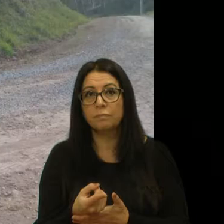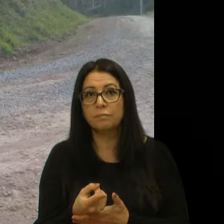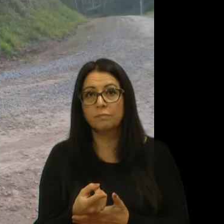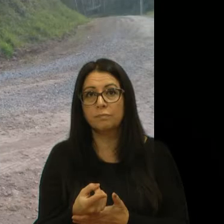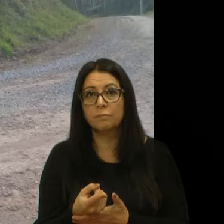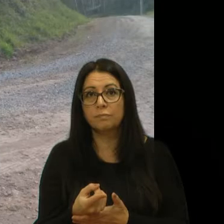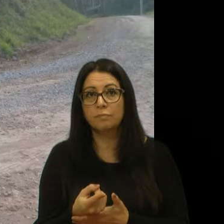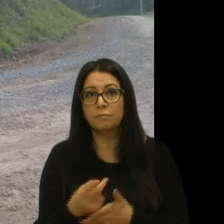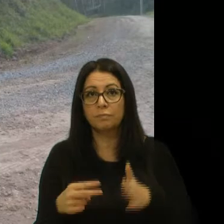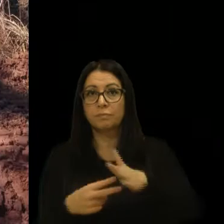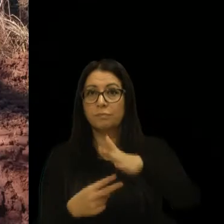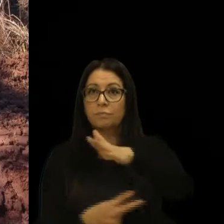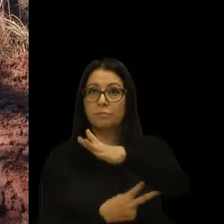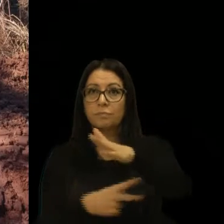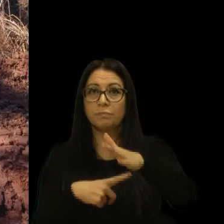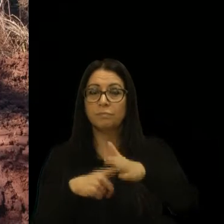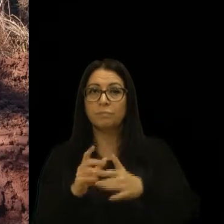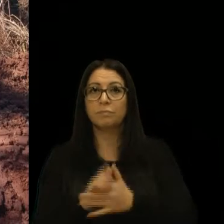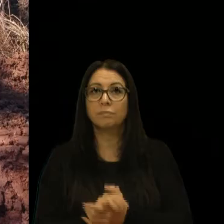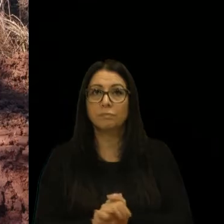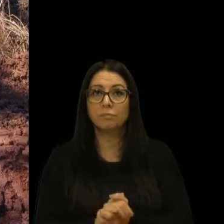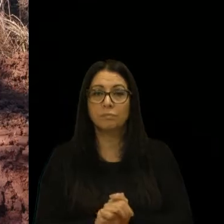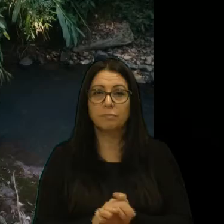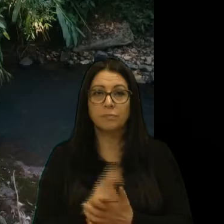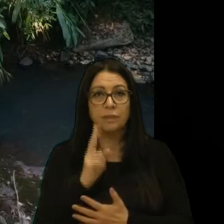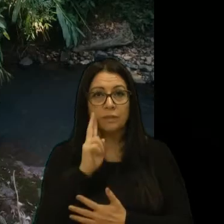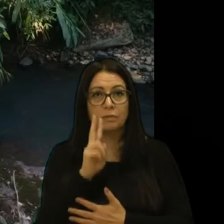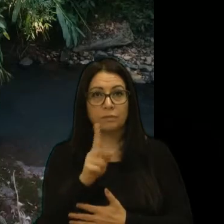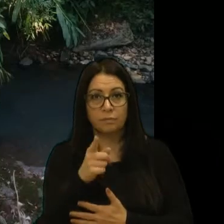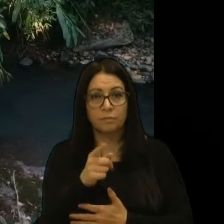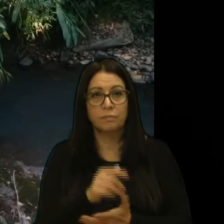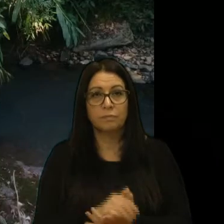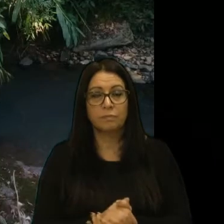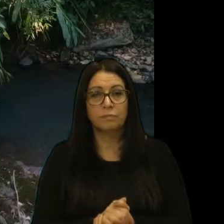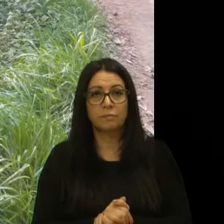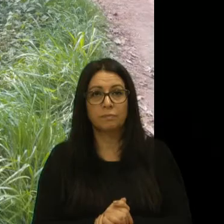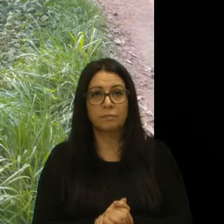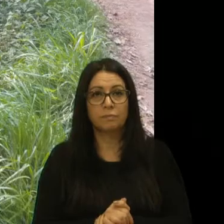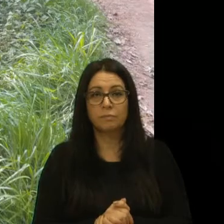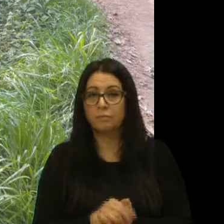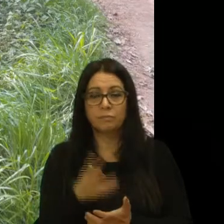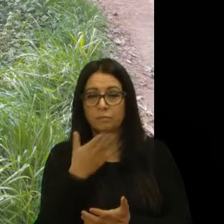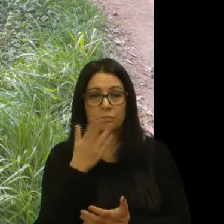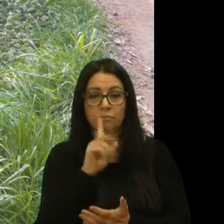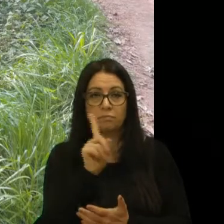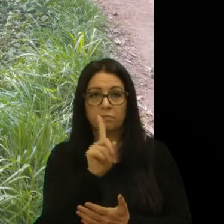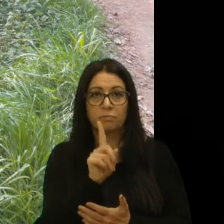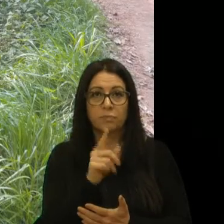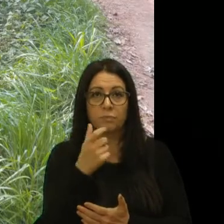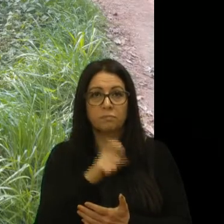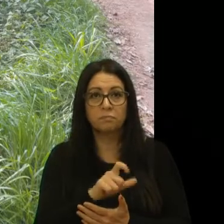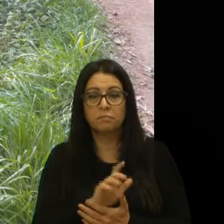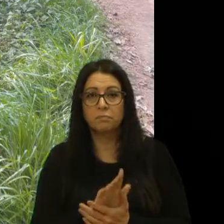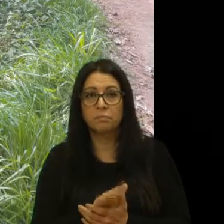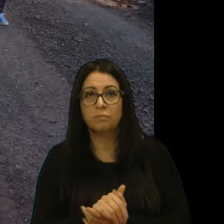outra ponte, que nós temos aí, vamos ver se aparece aí, é, não está aparecendo aí, eu acho,